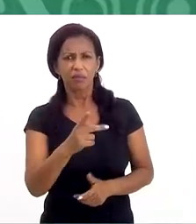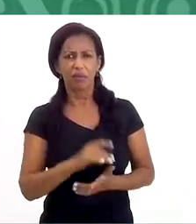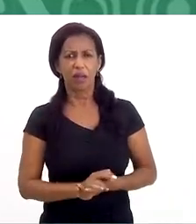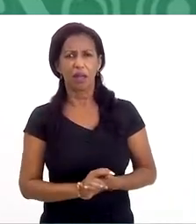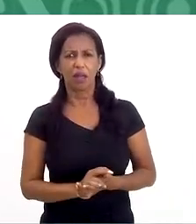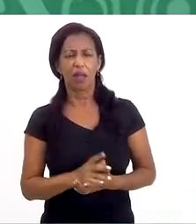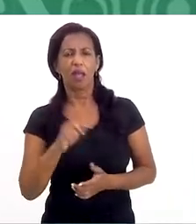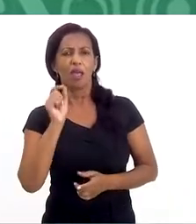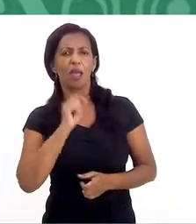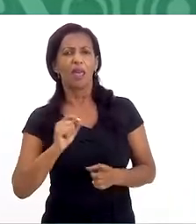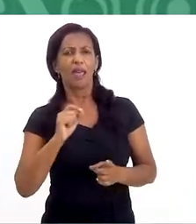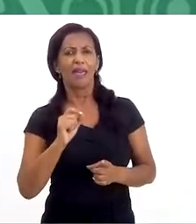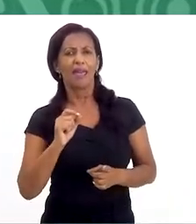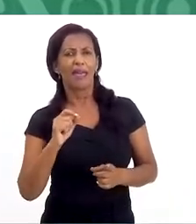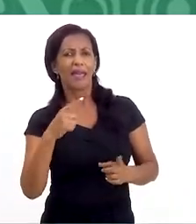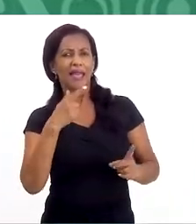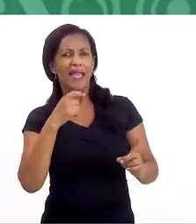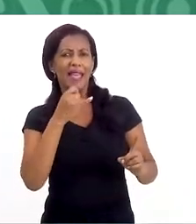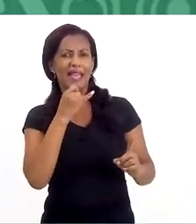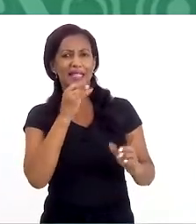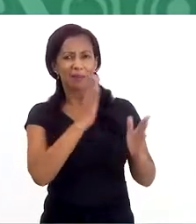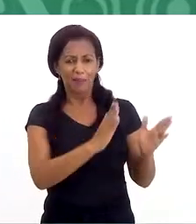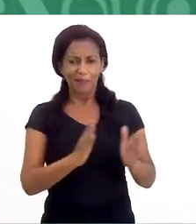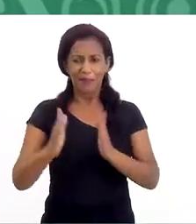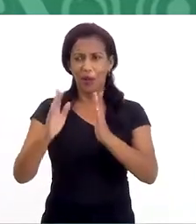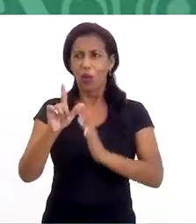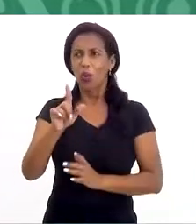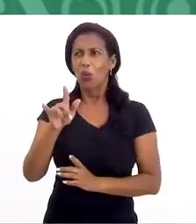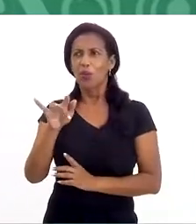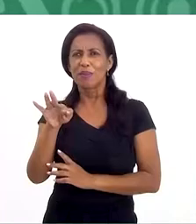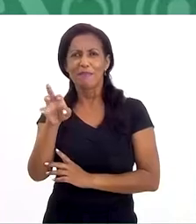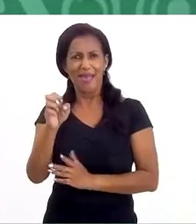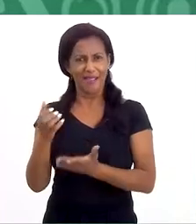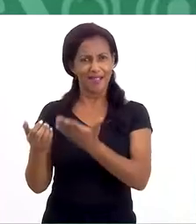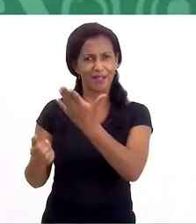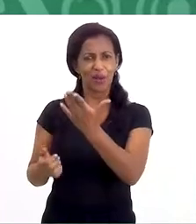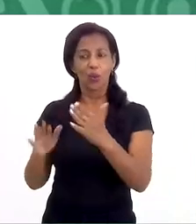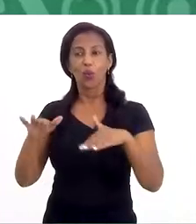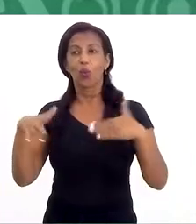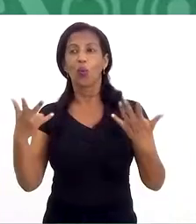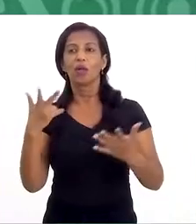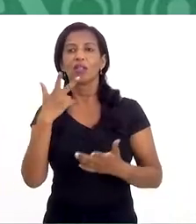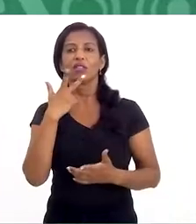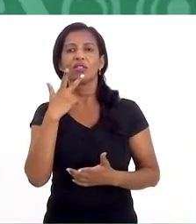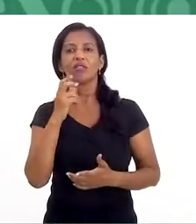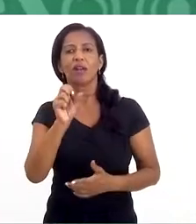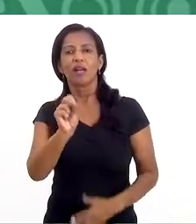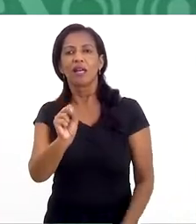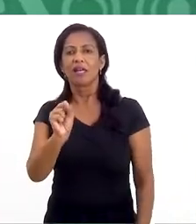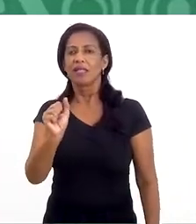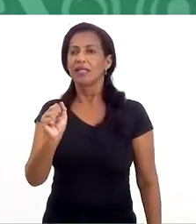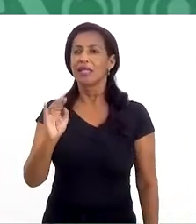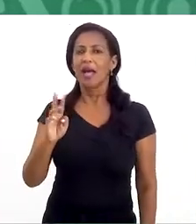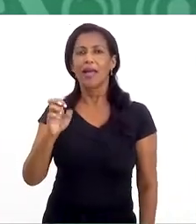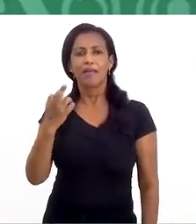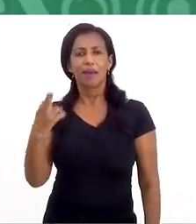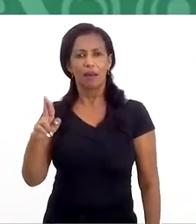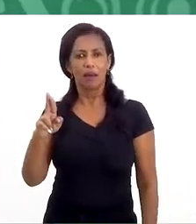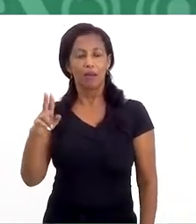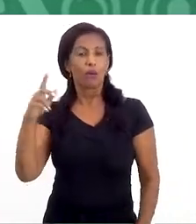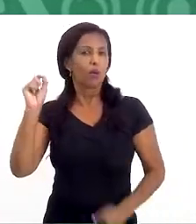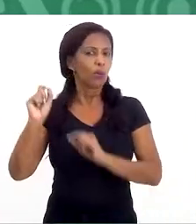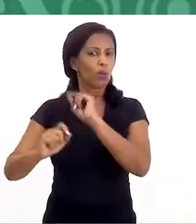você falou, é a erotização dessas crianças, que eu queria puxar agora para a Lucimeia, né, Lucimeia? Quando a gente fala de ciberpedofilia,